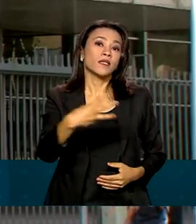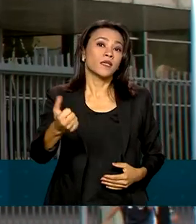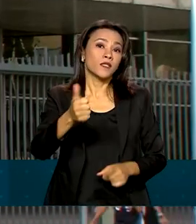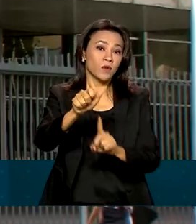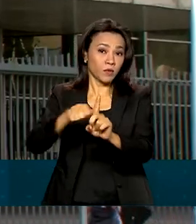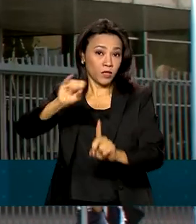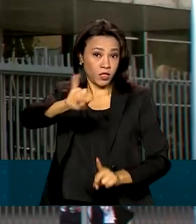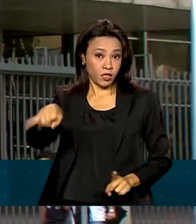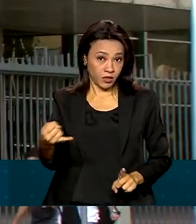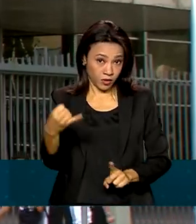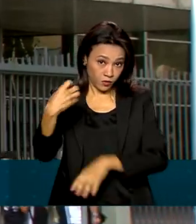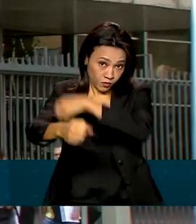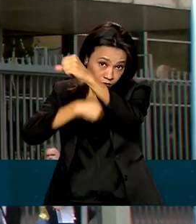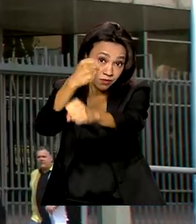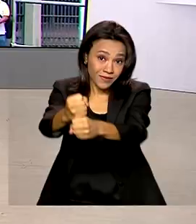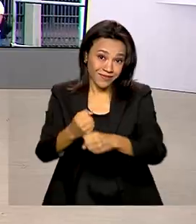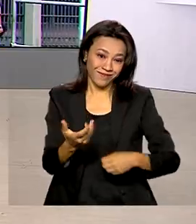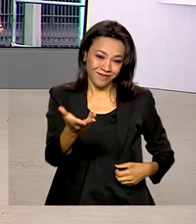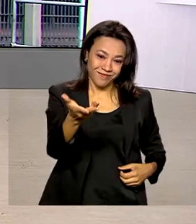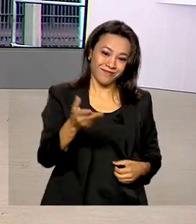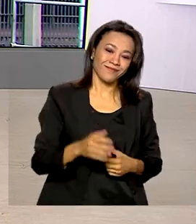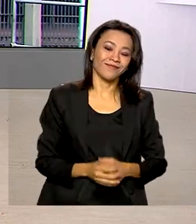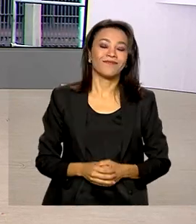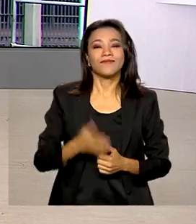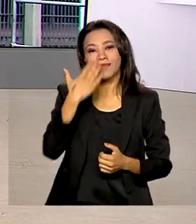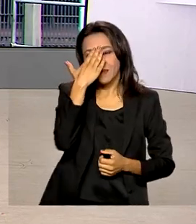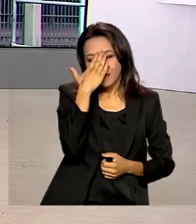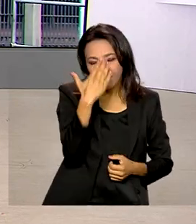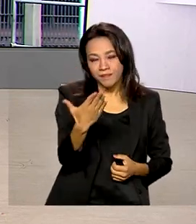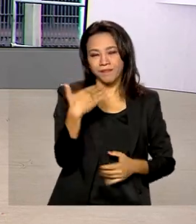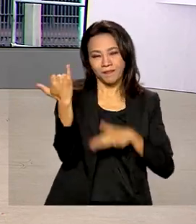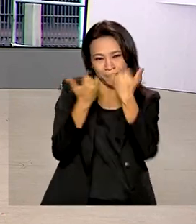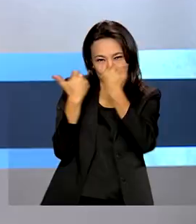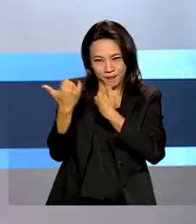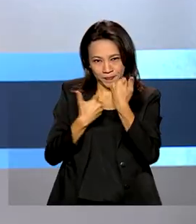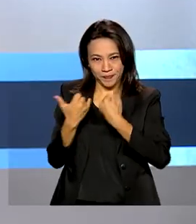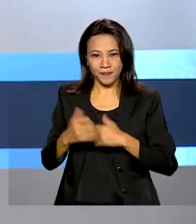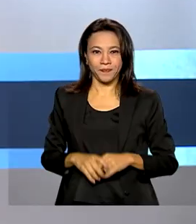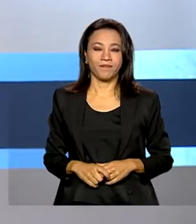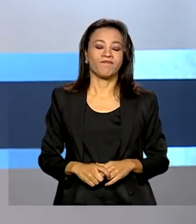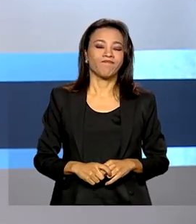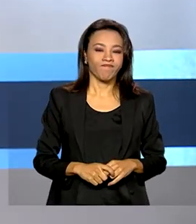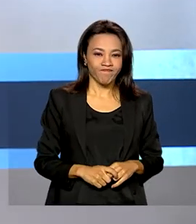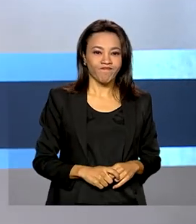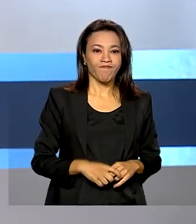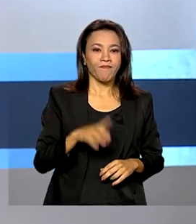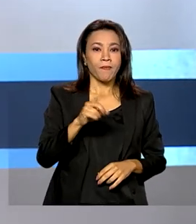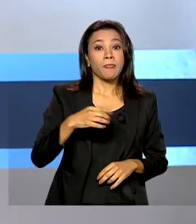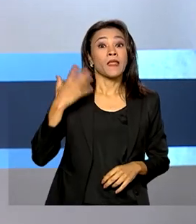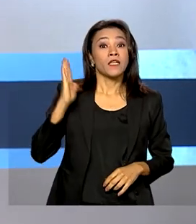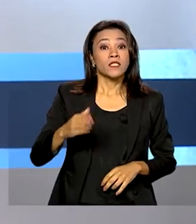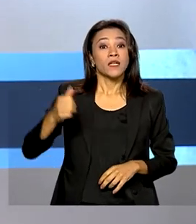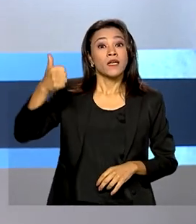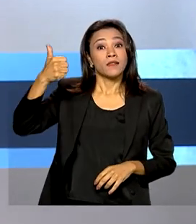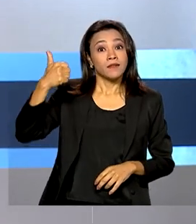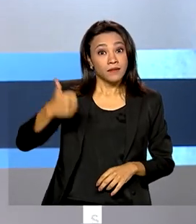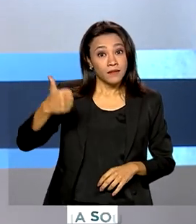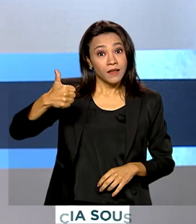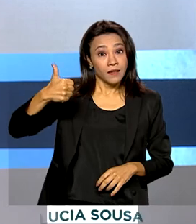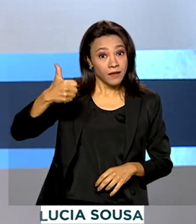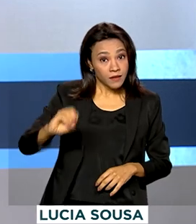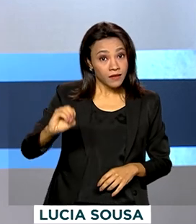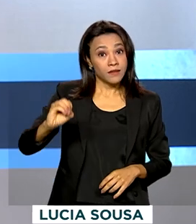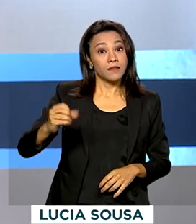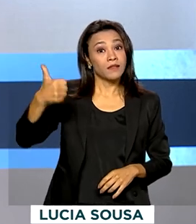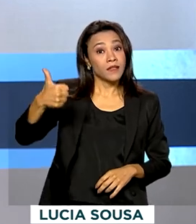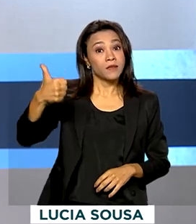2023. Eu volto com você, Renata. Obrigada, Cláudia, pelas suas informações. E olha, pela 16ª semana seguida,